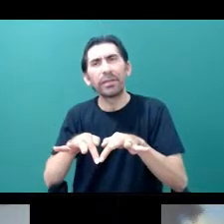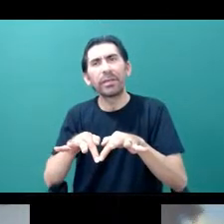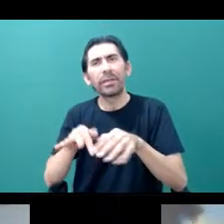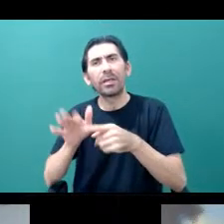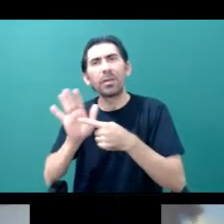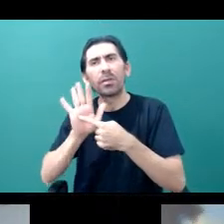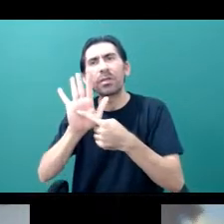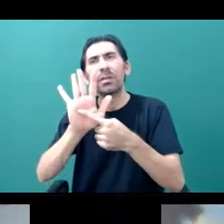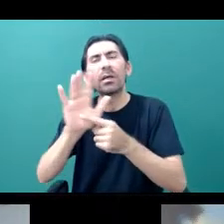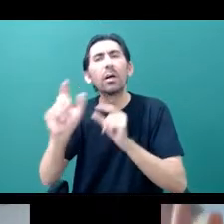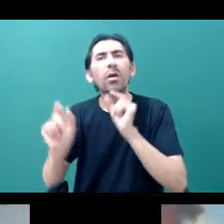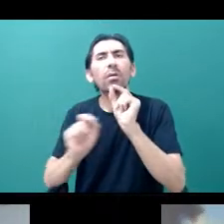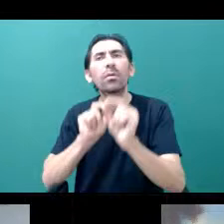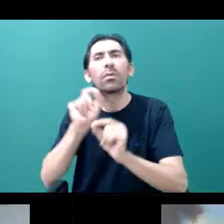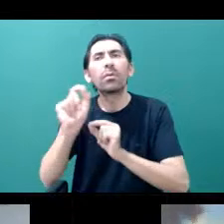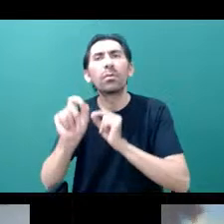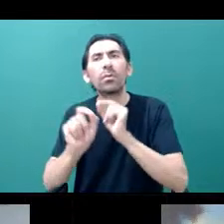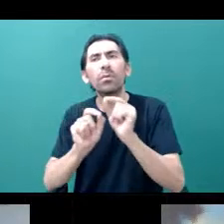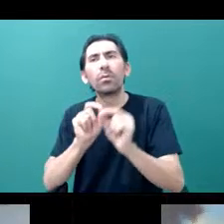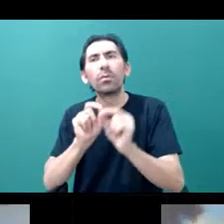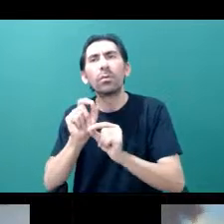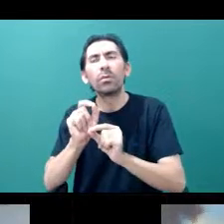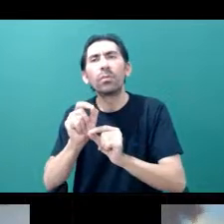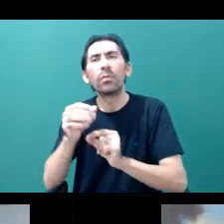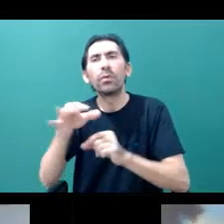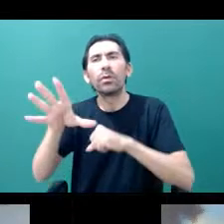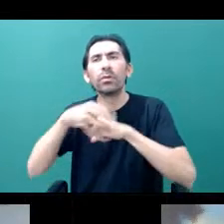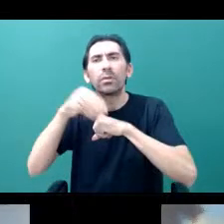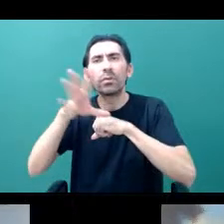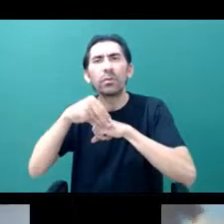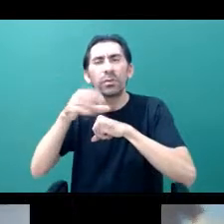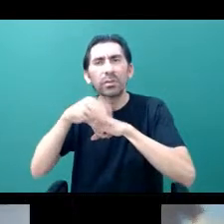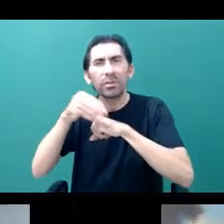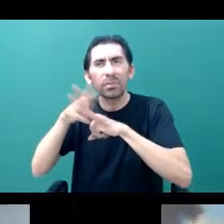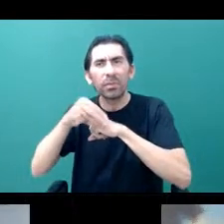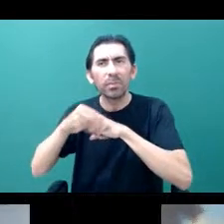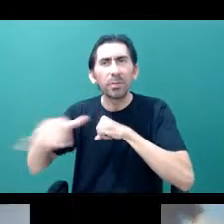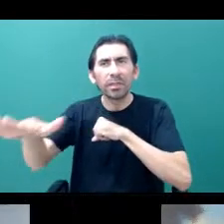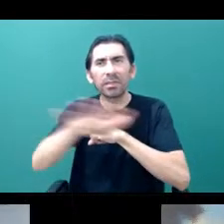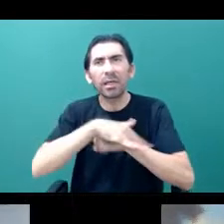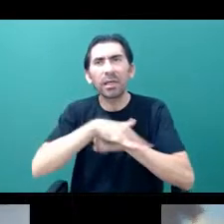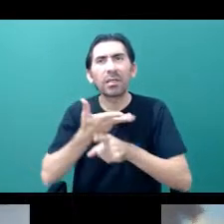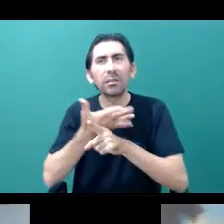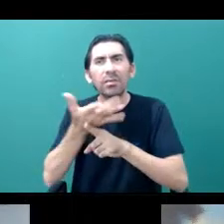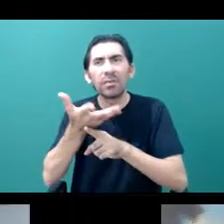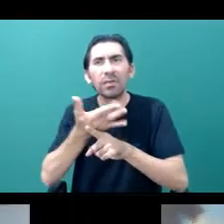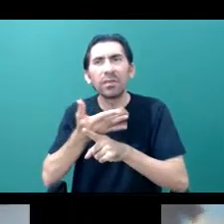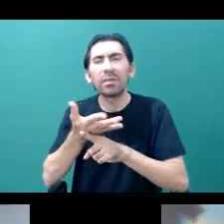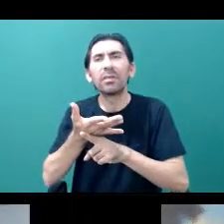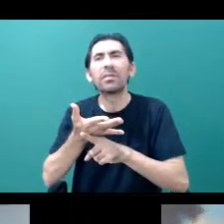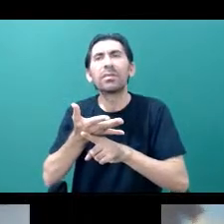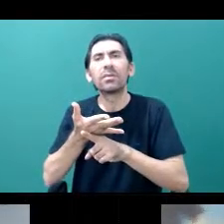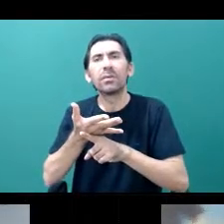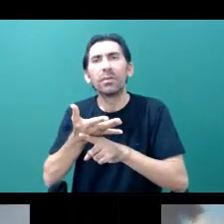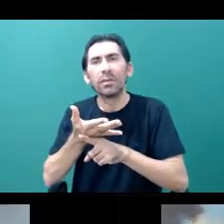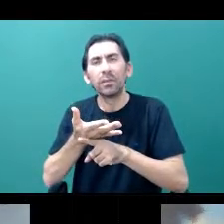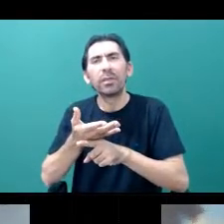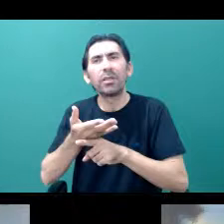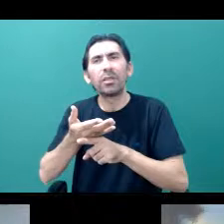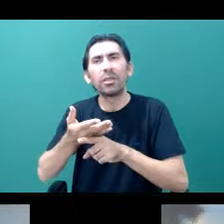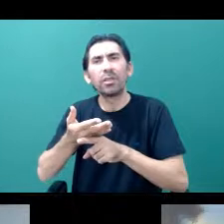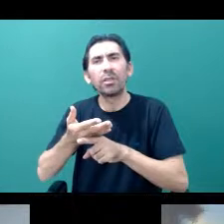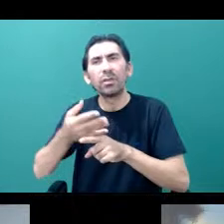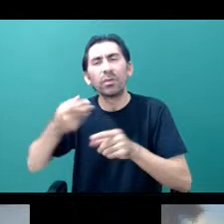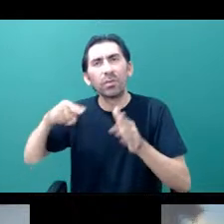como todo esse conhecimento que nós temos das leis físicas e muito conhecimento, principalmente da